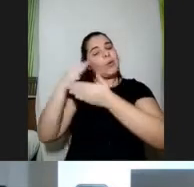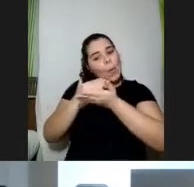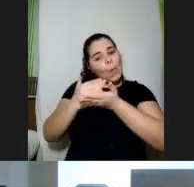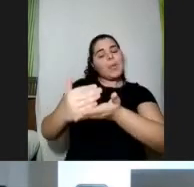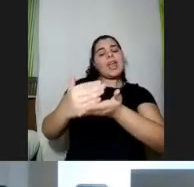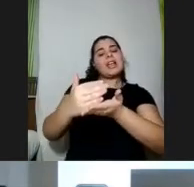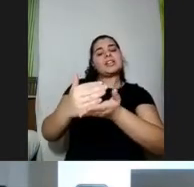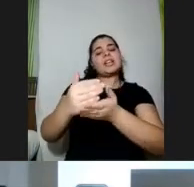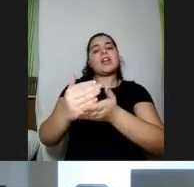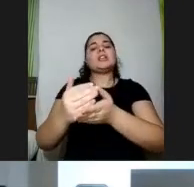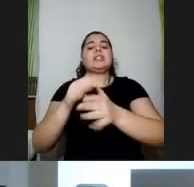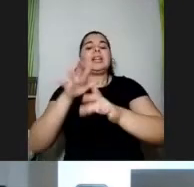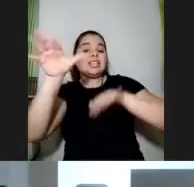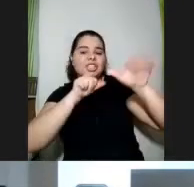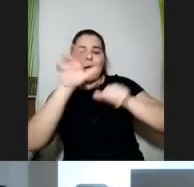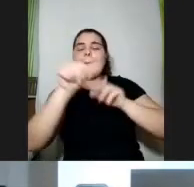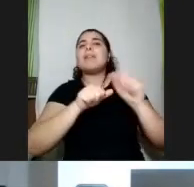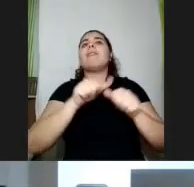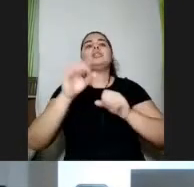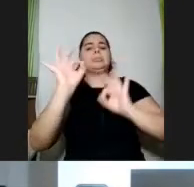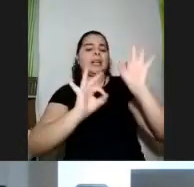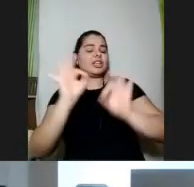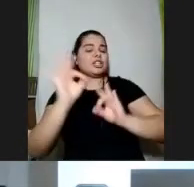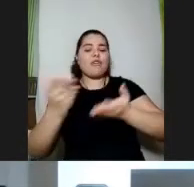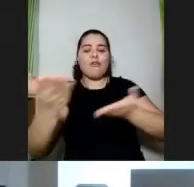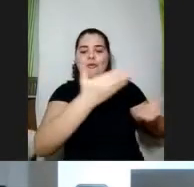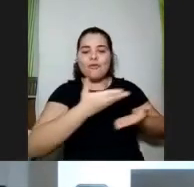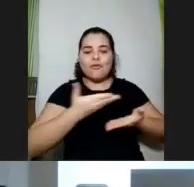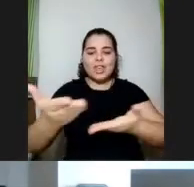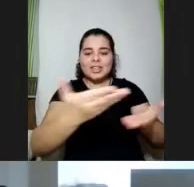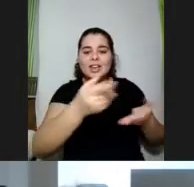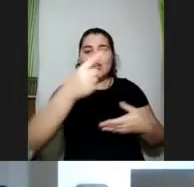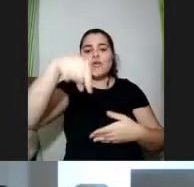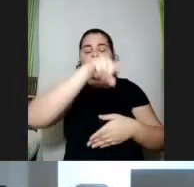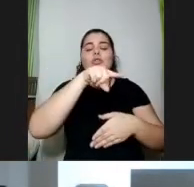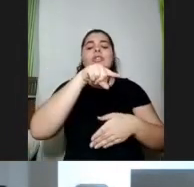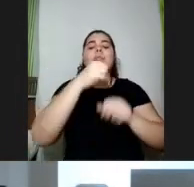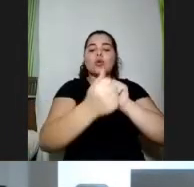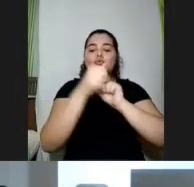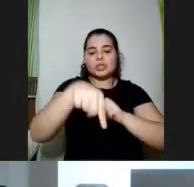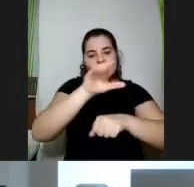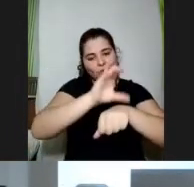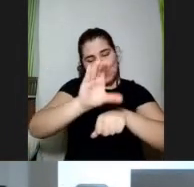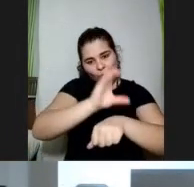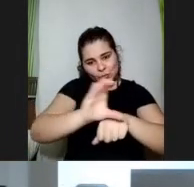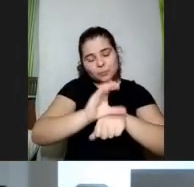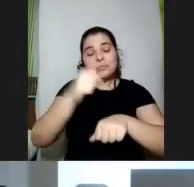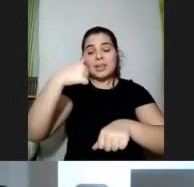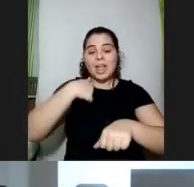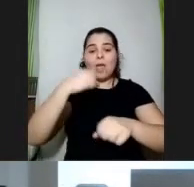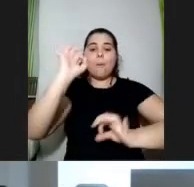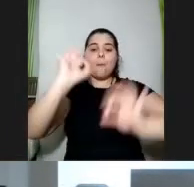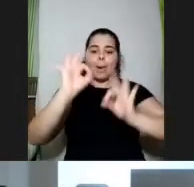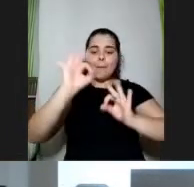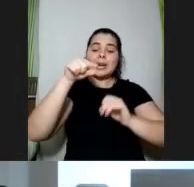captação e no desenho e no convite aí de todos nós para darmos aula aqui no curso. Eu preparei aqui uma